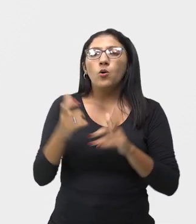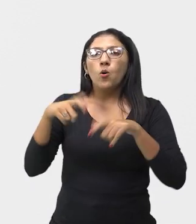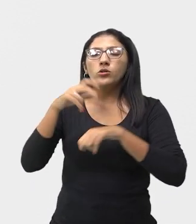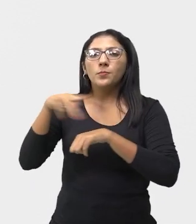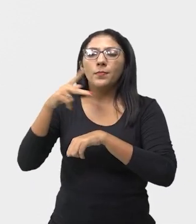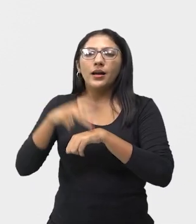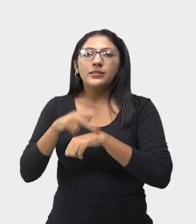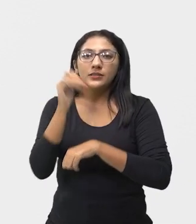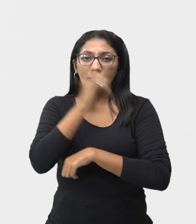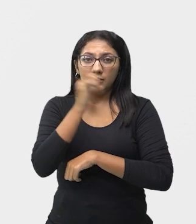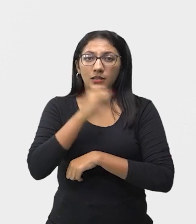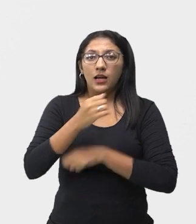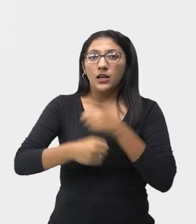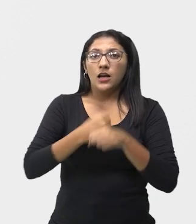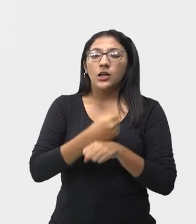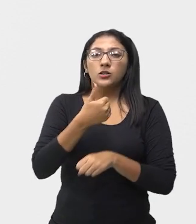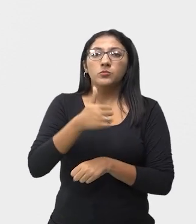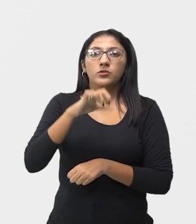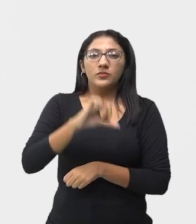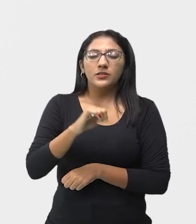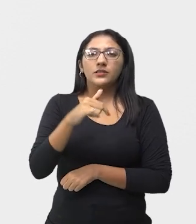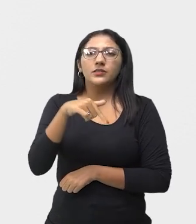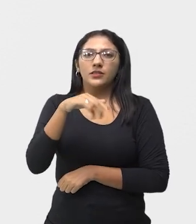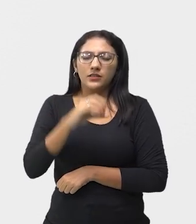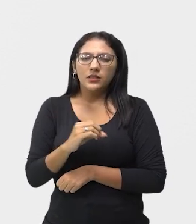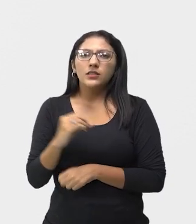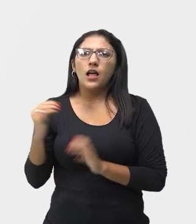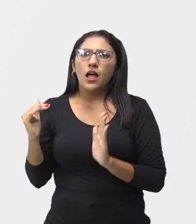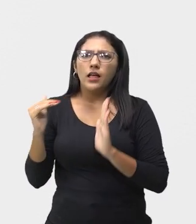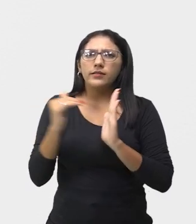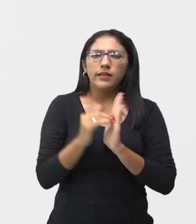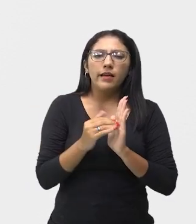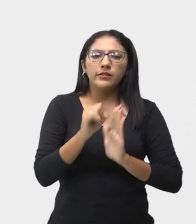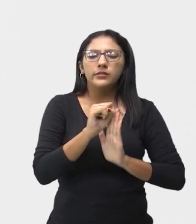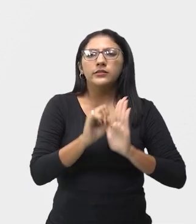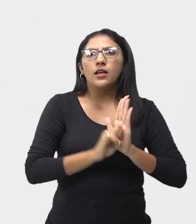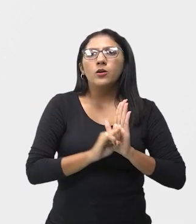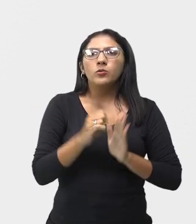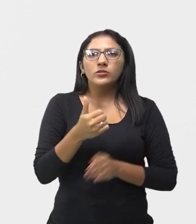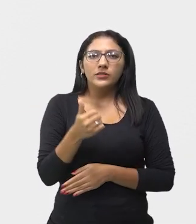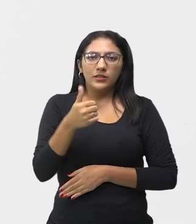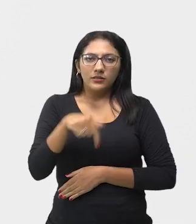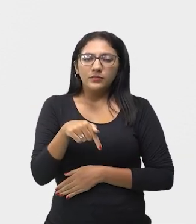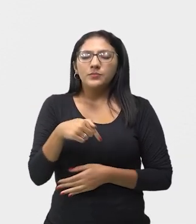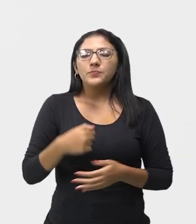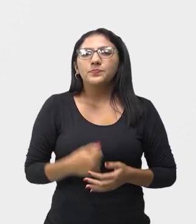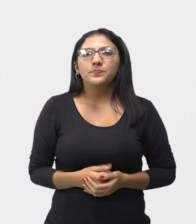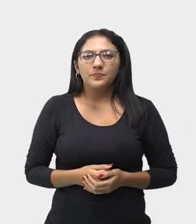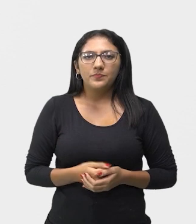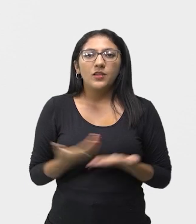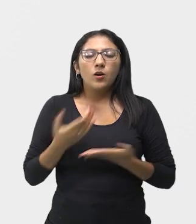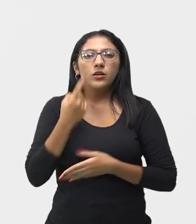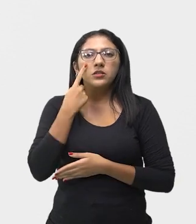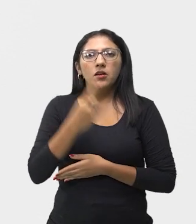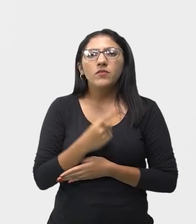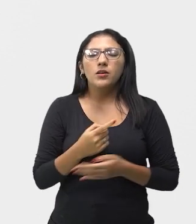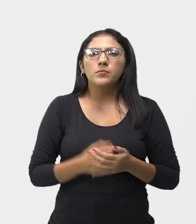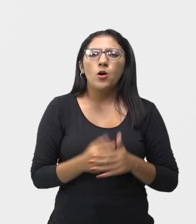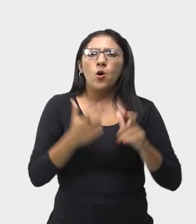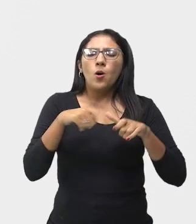de 1570 e se desfez no início do século XVII. E a gente vai falar sobre os